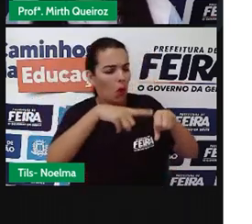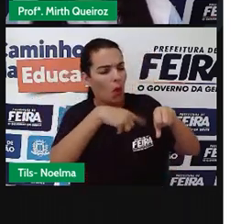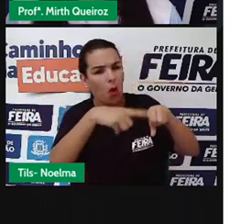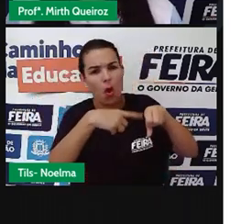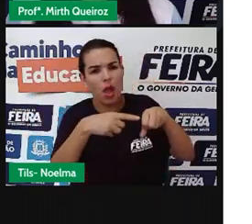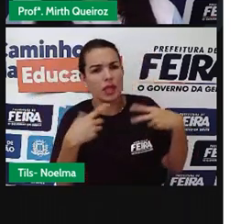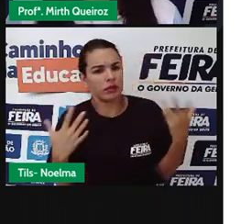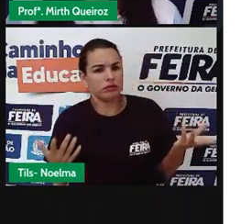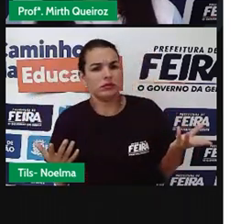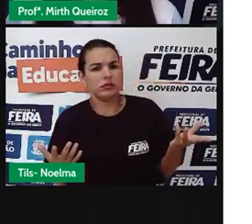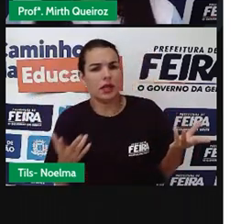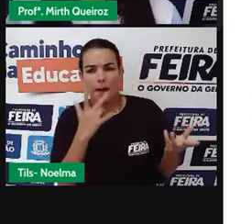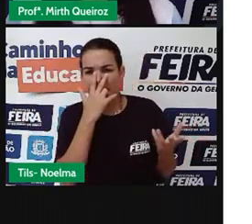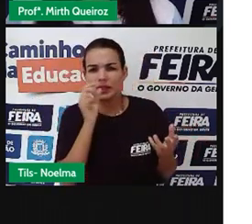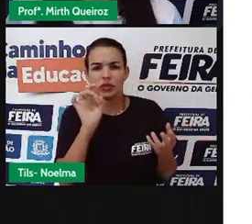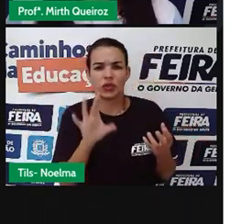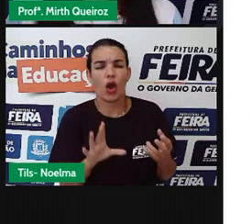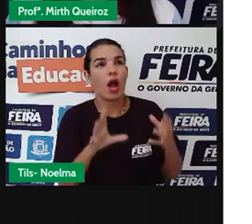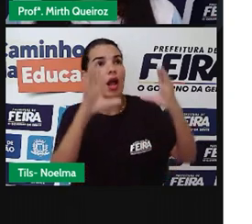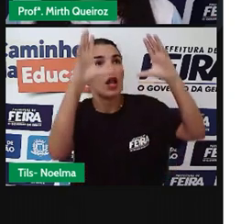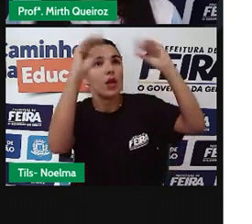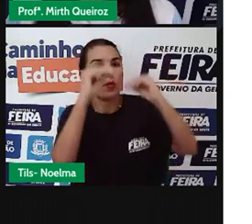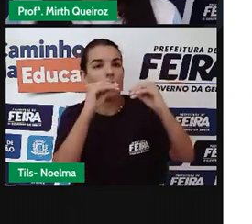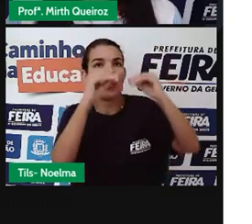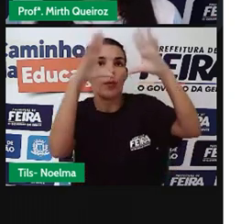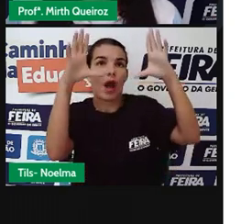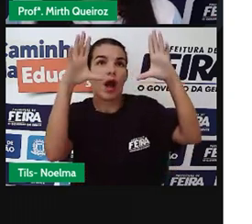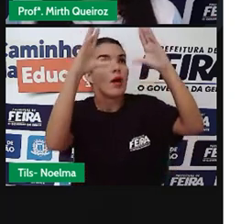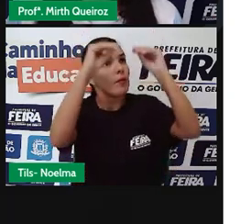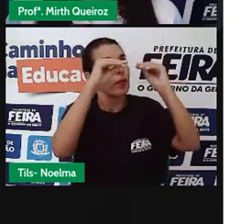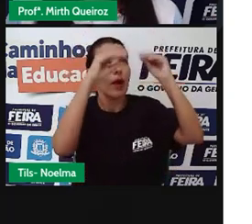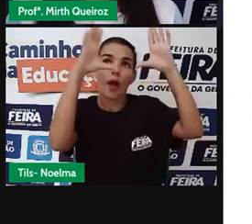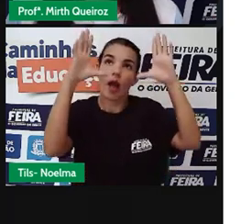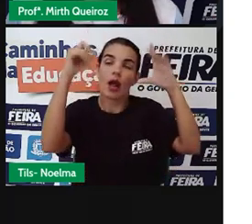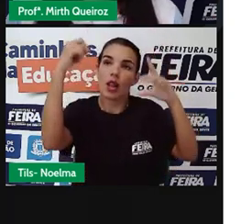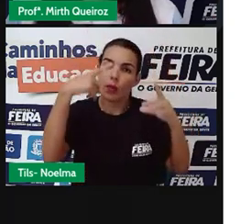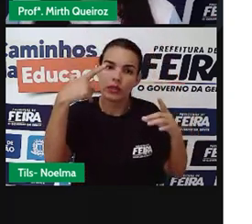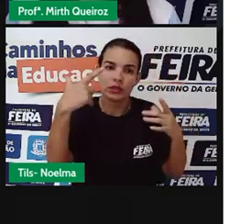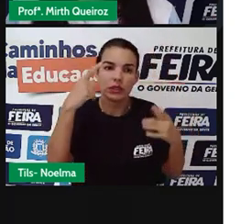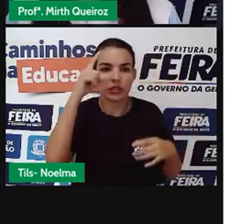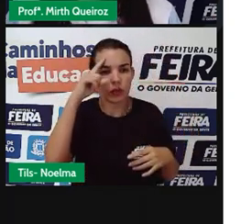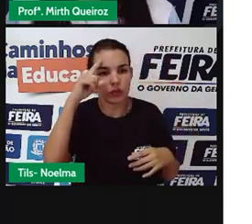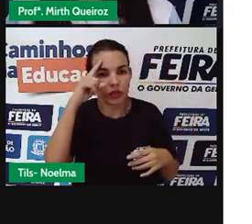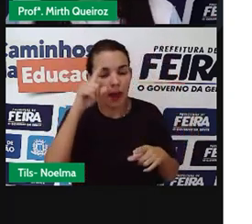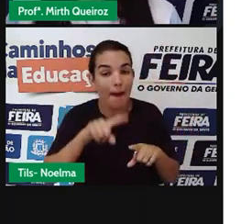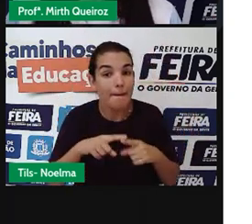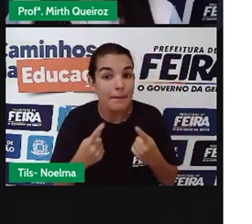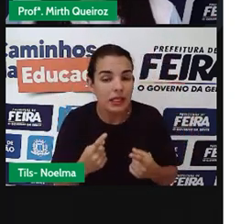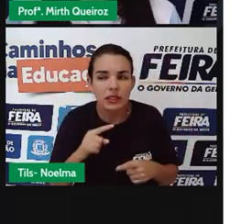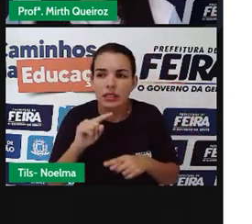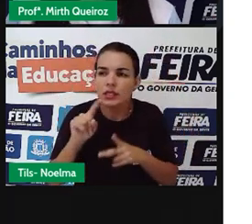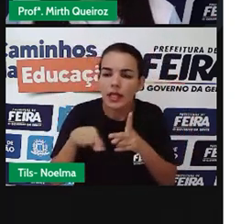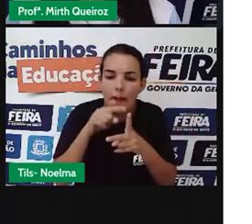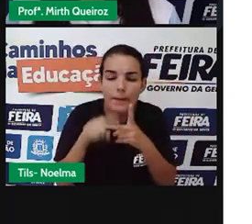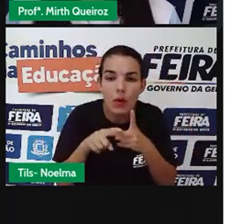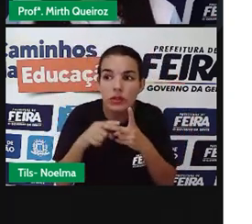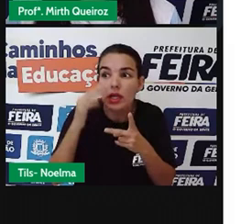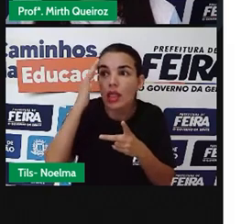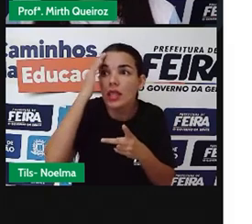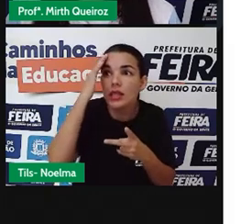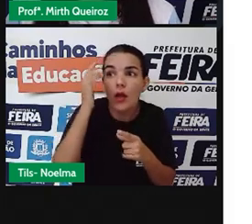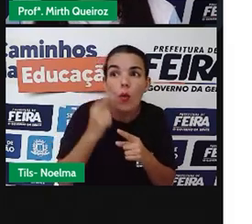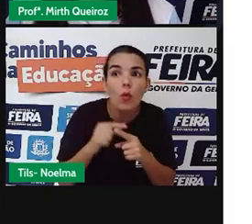apagando, acendendo, apagando, acendendo aquele Lampião. E depois ele passa a compreender a